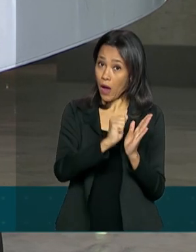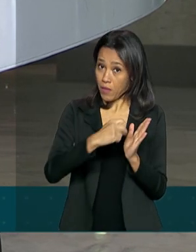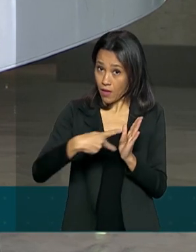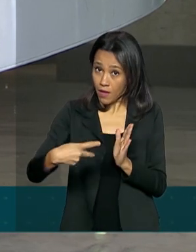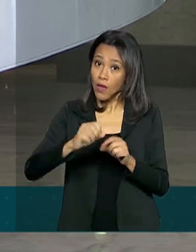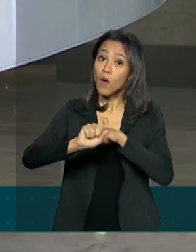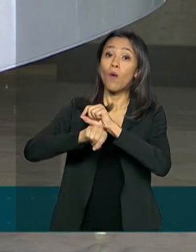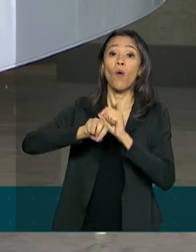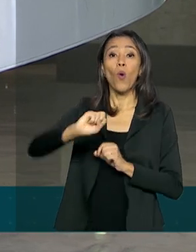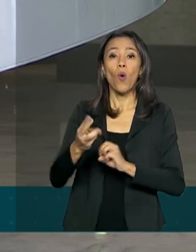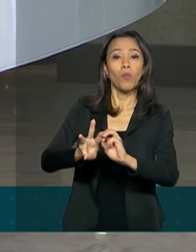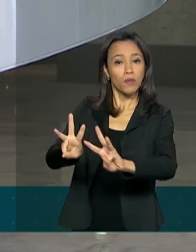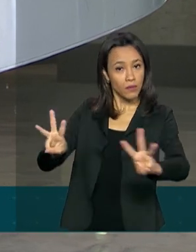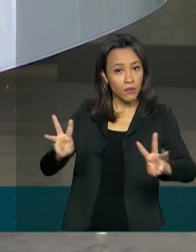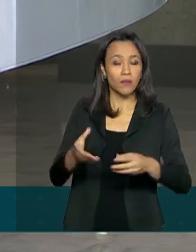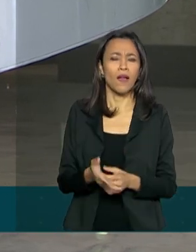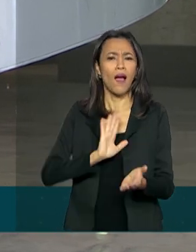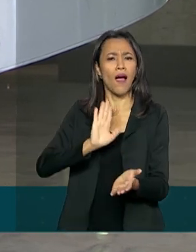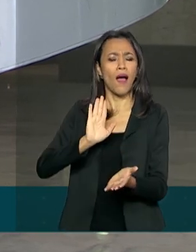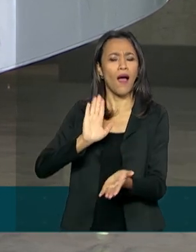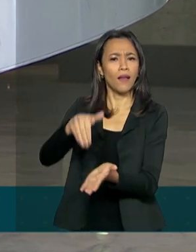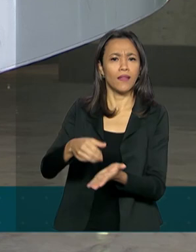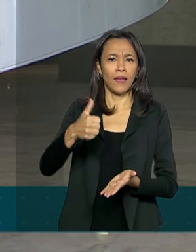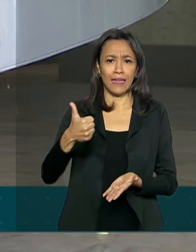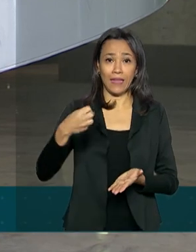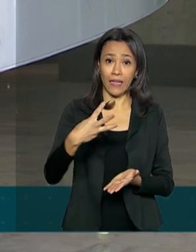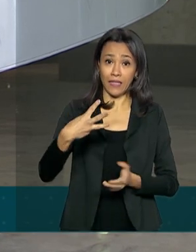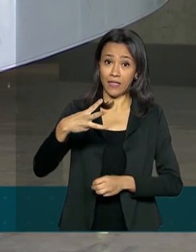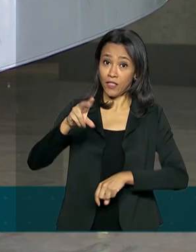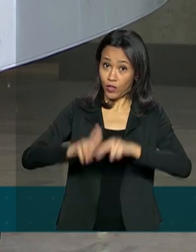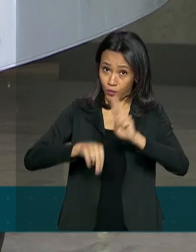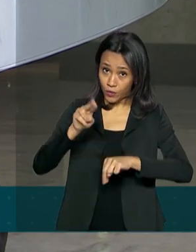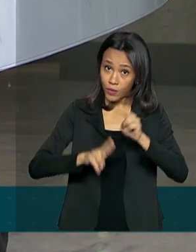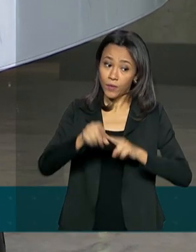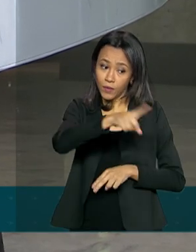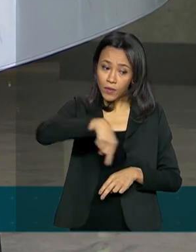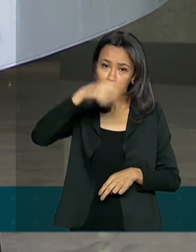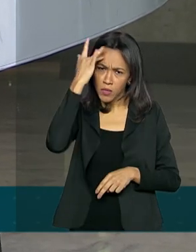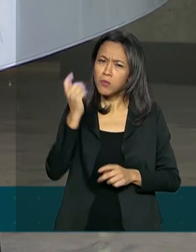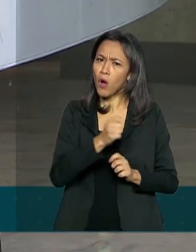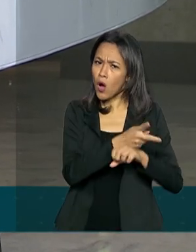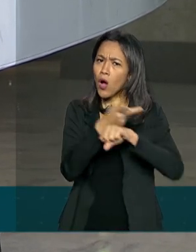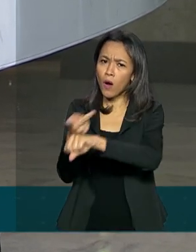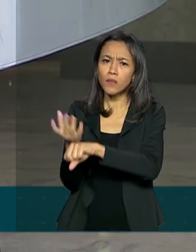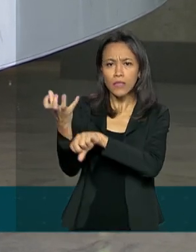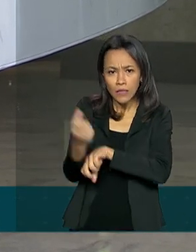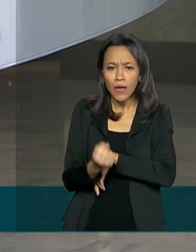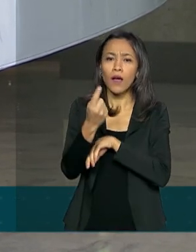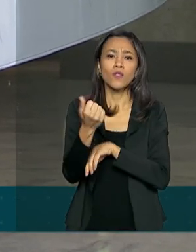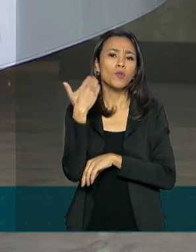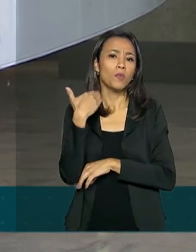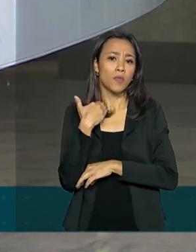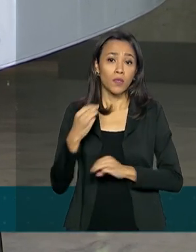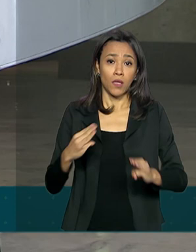aplicativo da Caixa. Até 13 de junho, os beneficiários vão poder tirar o dinheiro nas agências da Caixa em